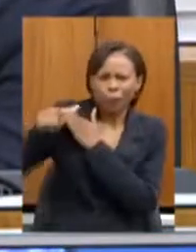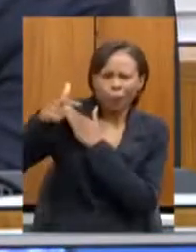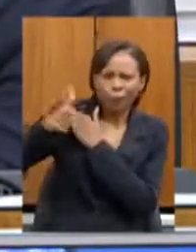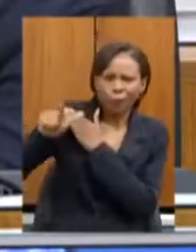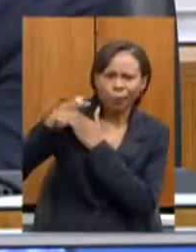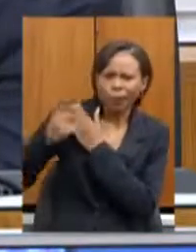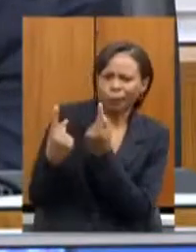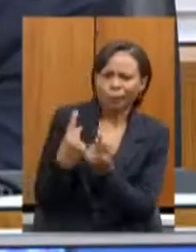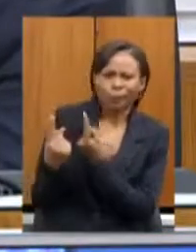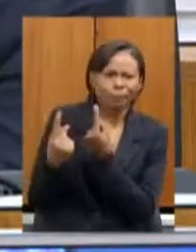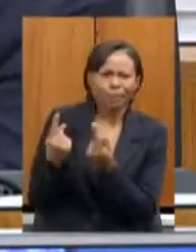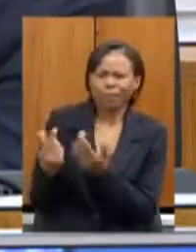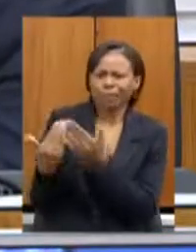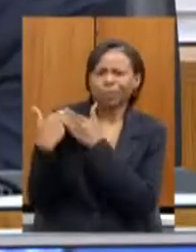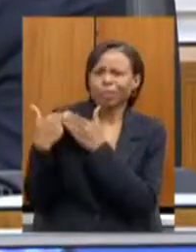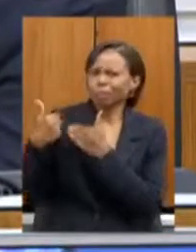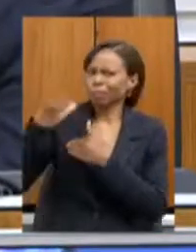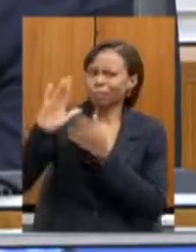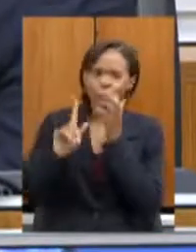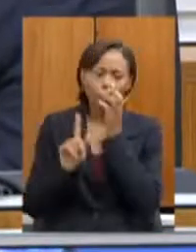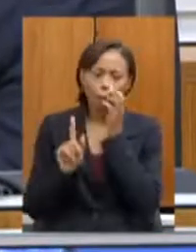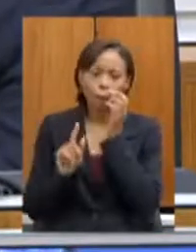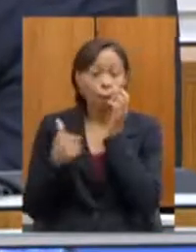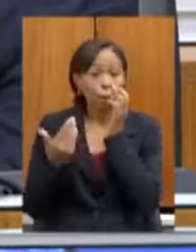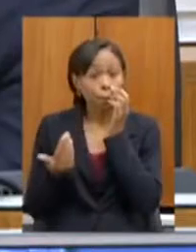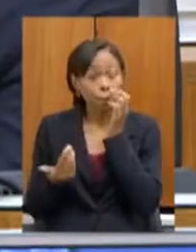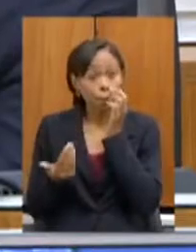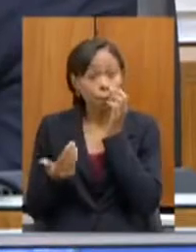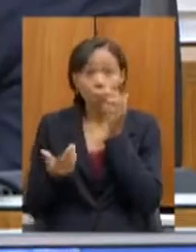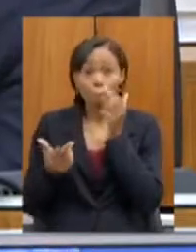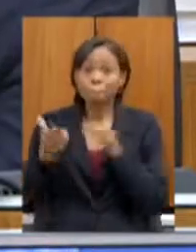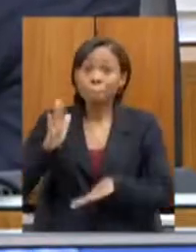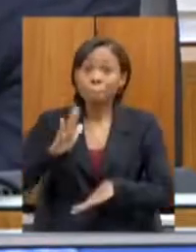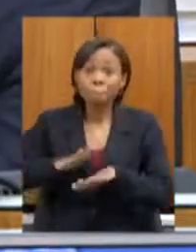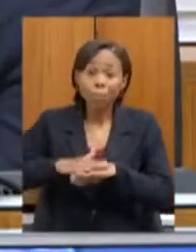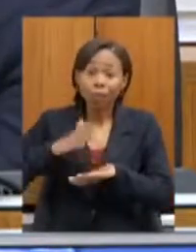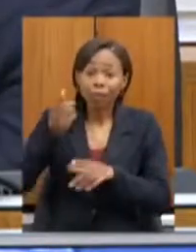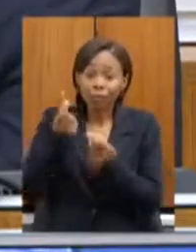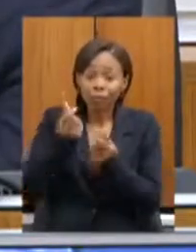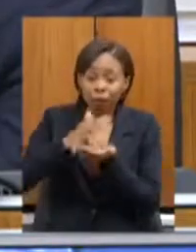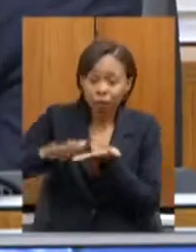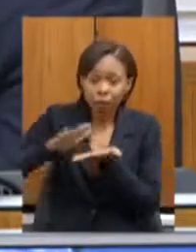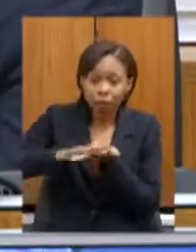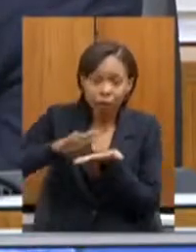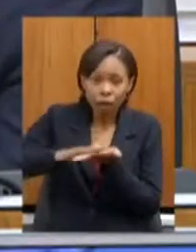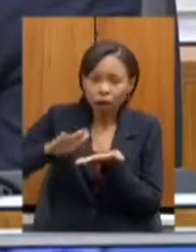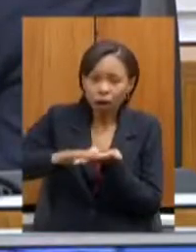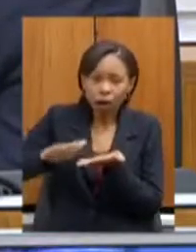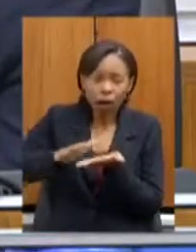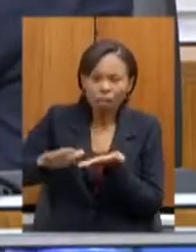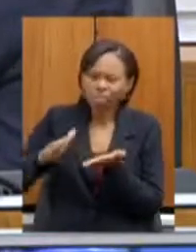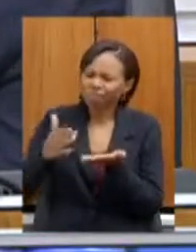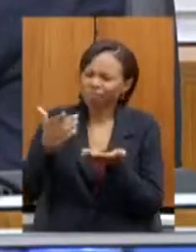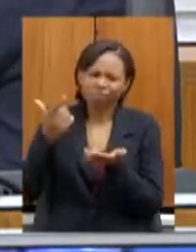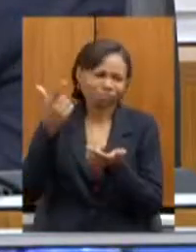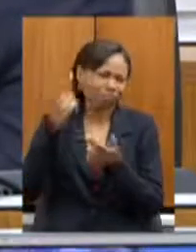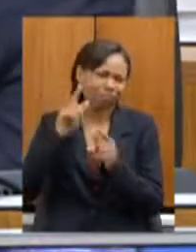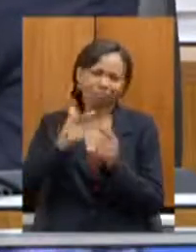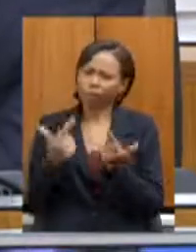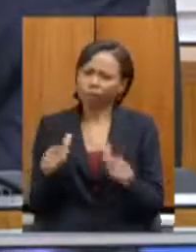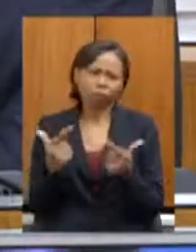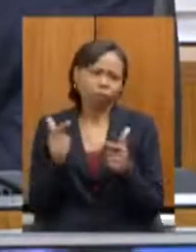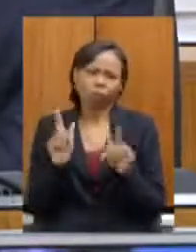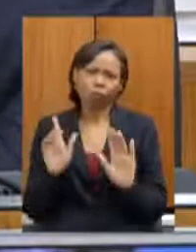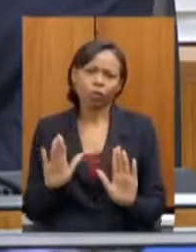respondendo a sua pergunta, deputado, não há risco de aumento de ônus para o Estado. É um procedimento necessário,